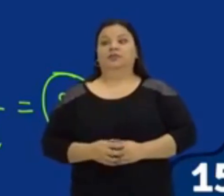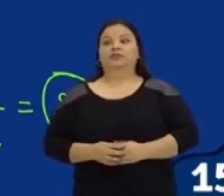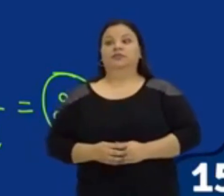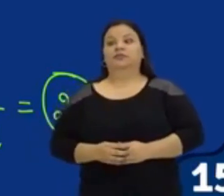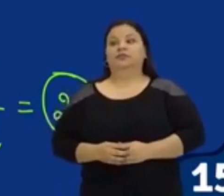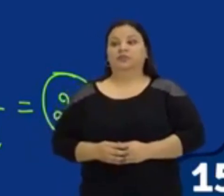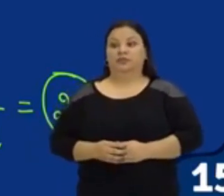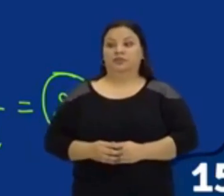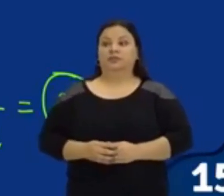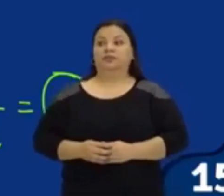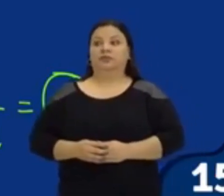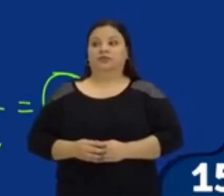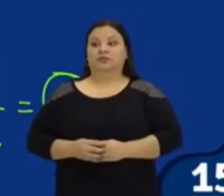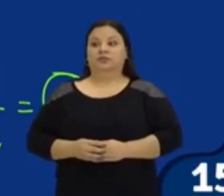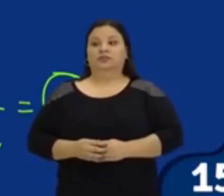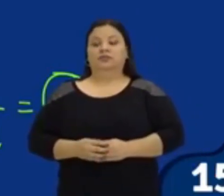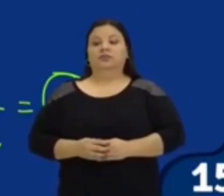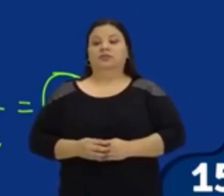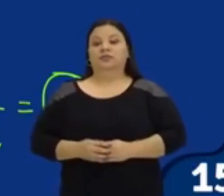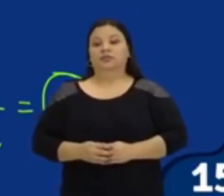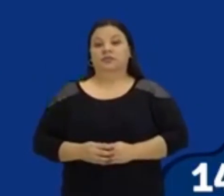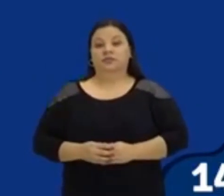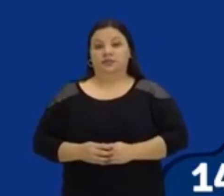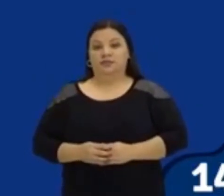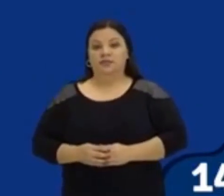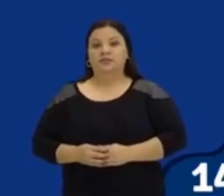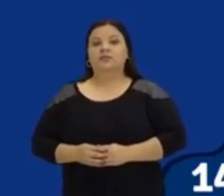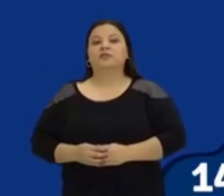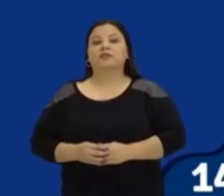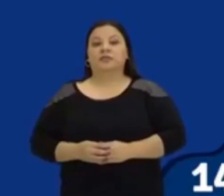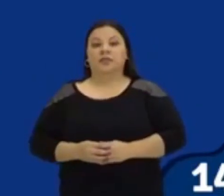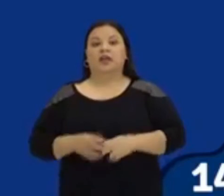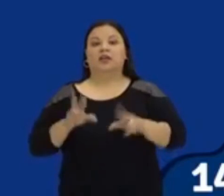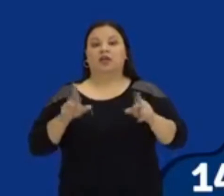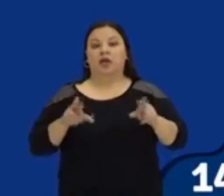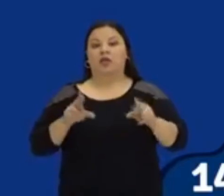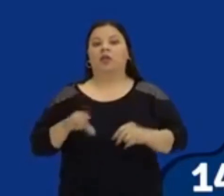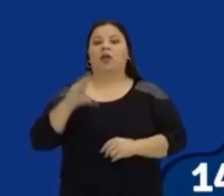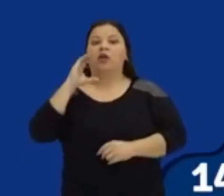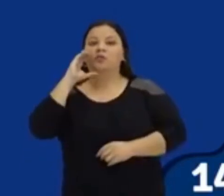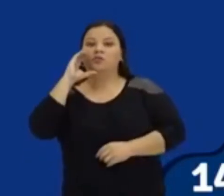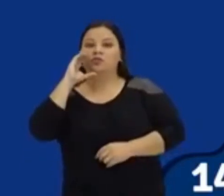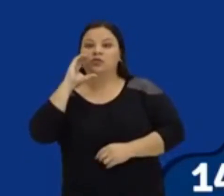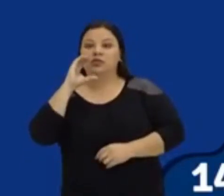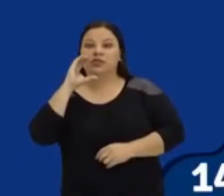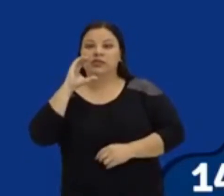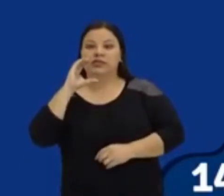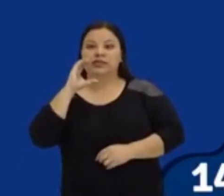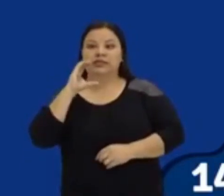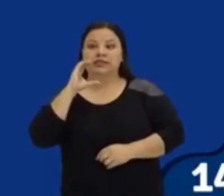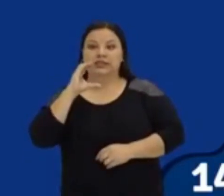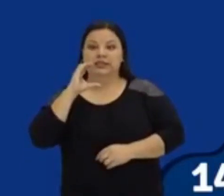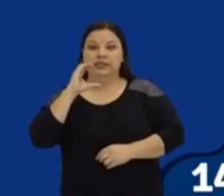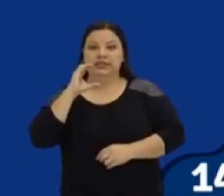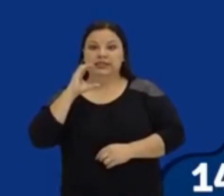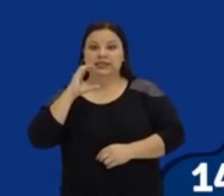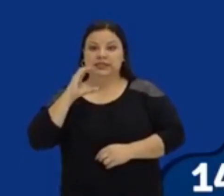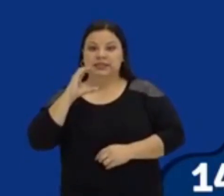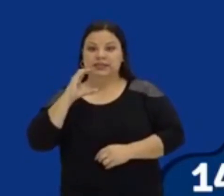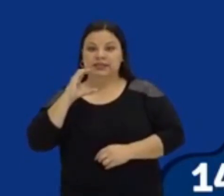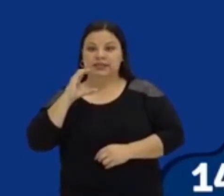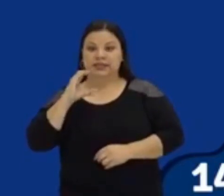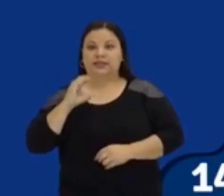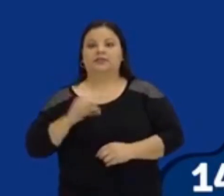valor 6 que é justamente o c da função vem aqui, ó ok? tudo certo então